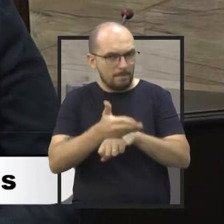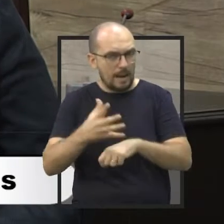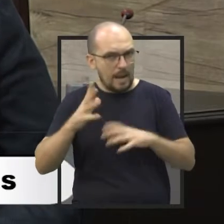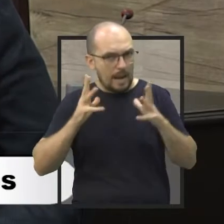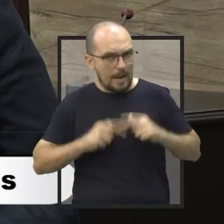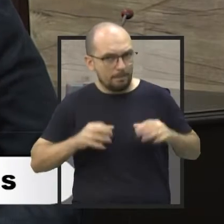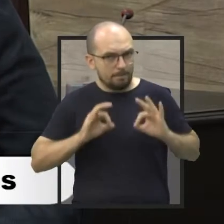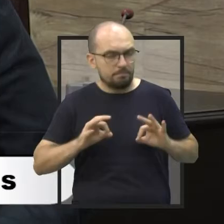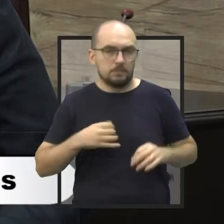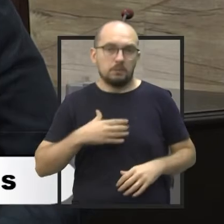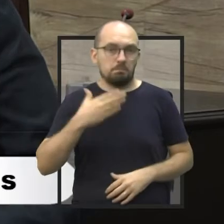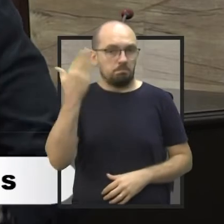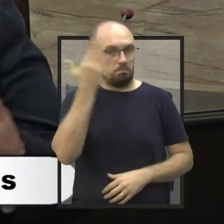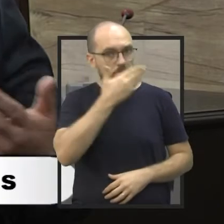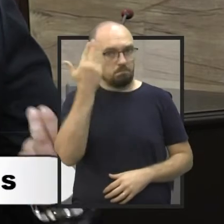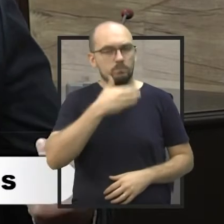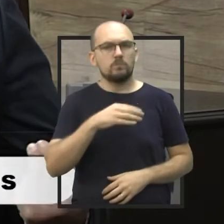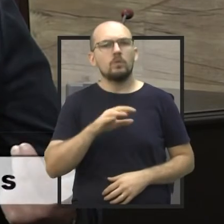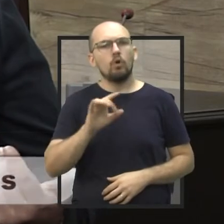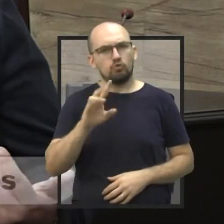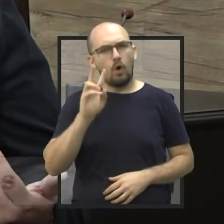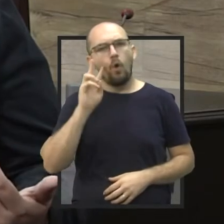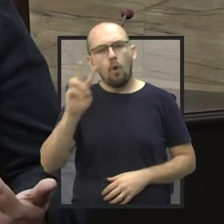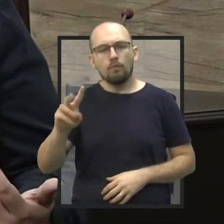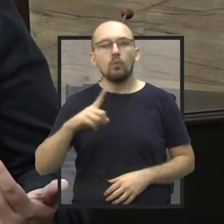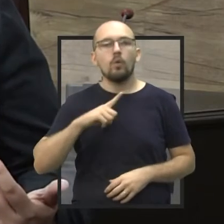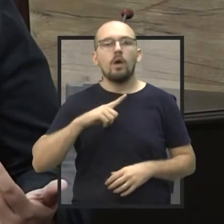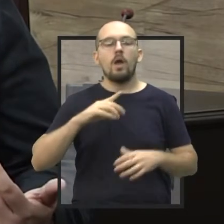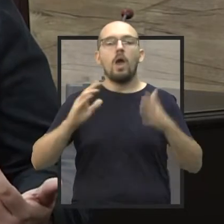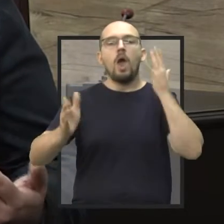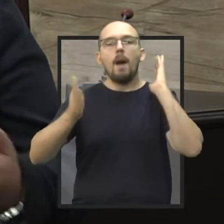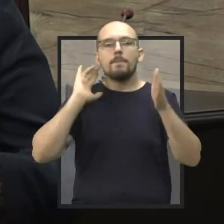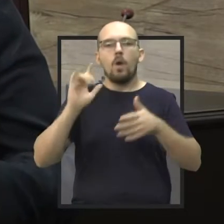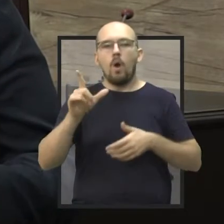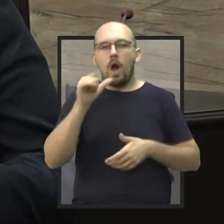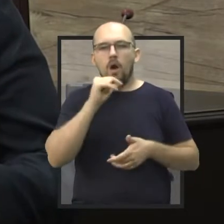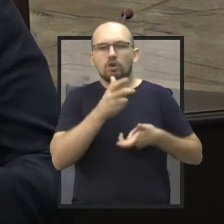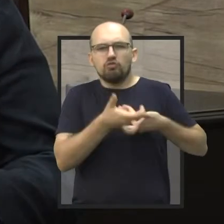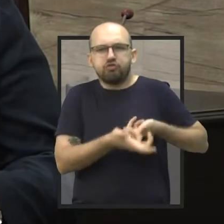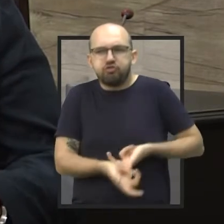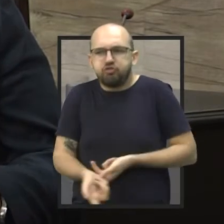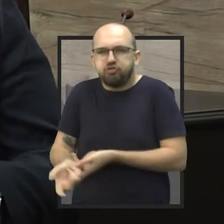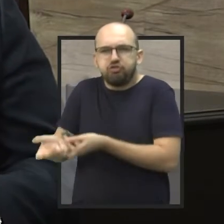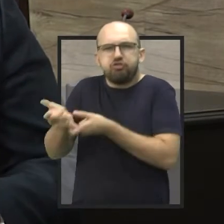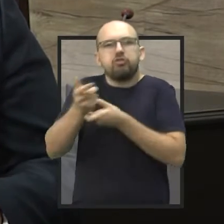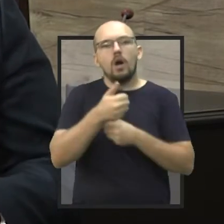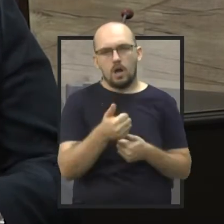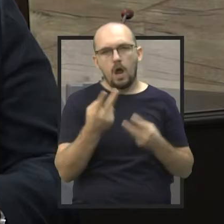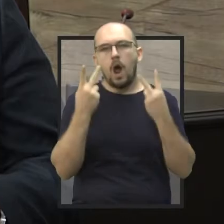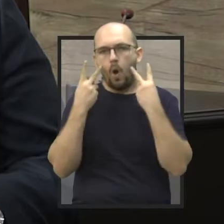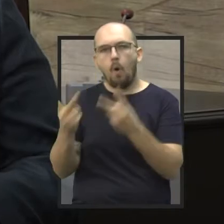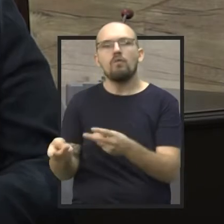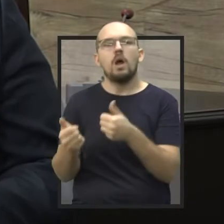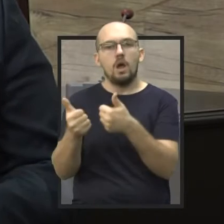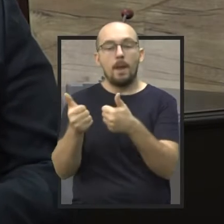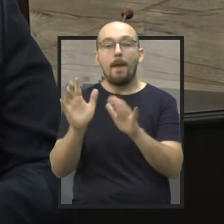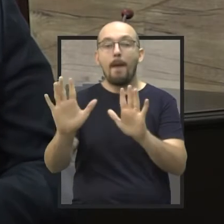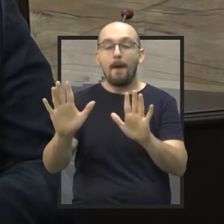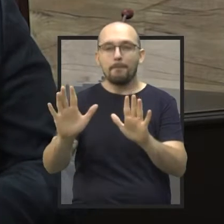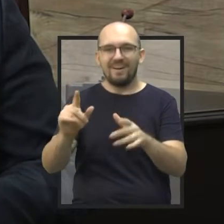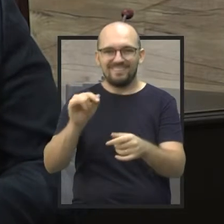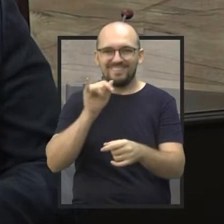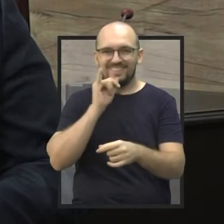sendo feita a desinfecção da parte do terminal por caminhão-pipa. Mas sobre a prática de aferir